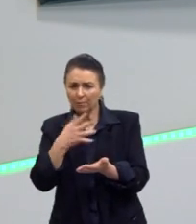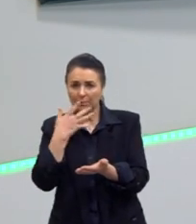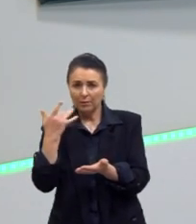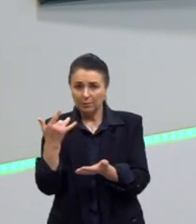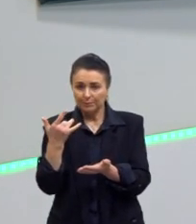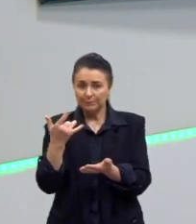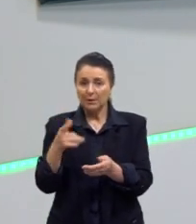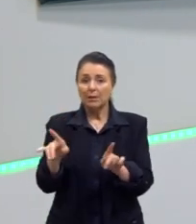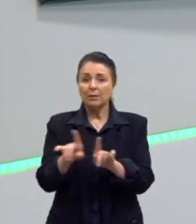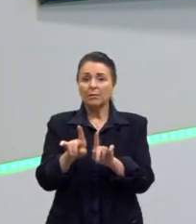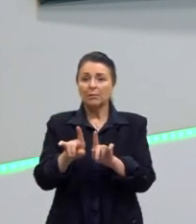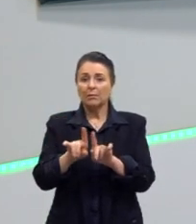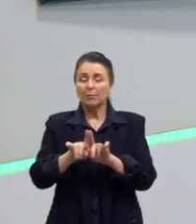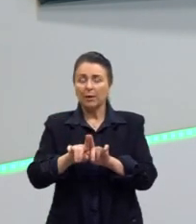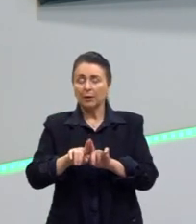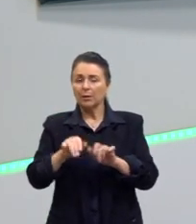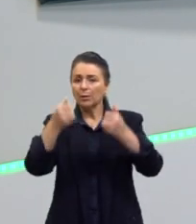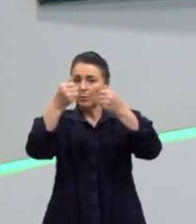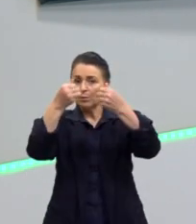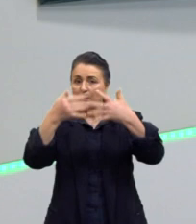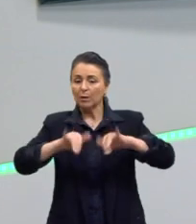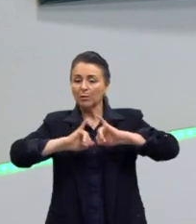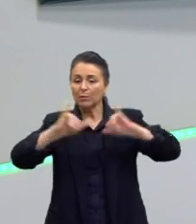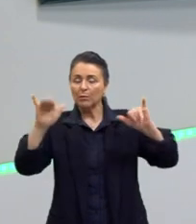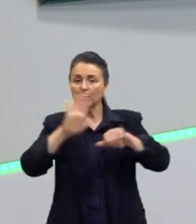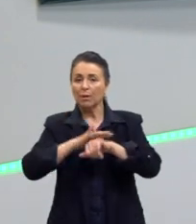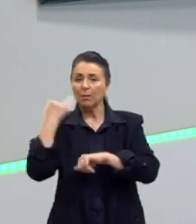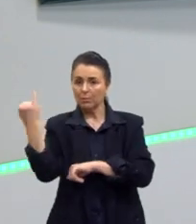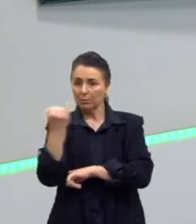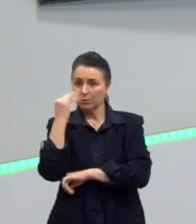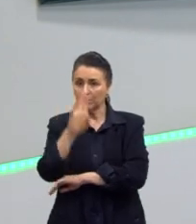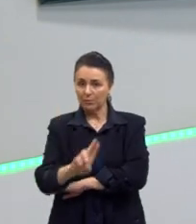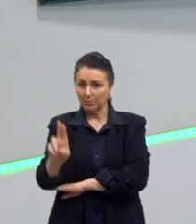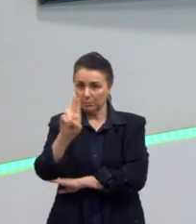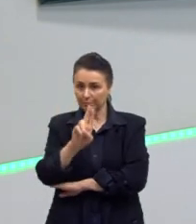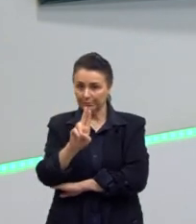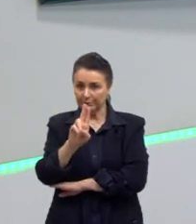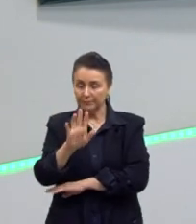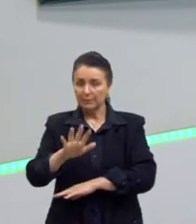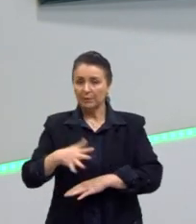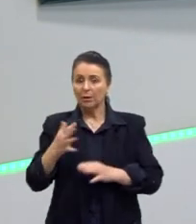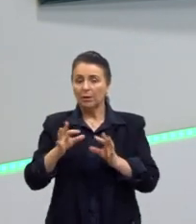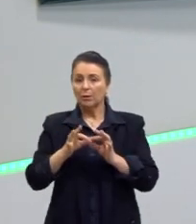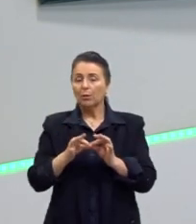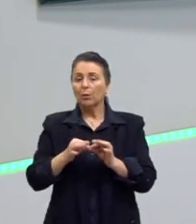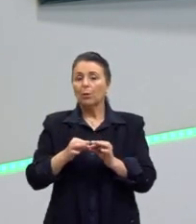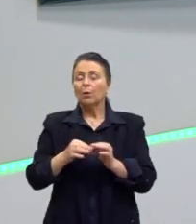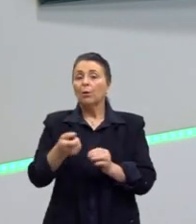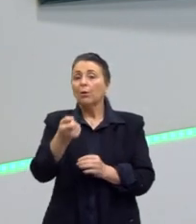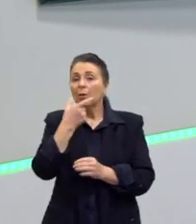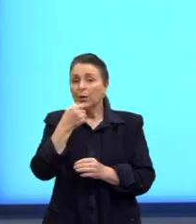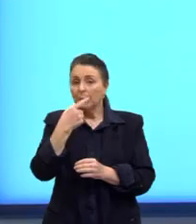eu destaquei as informações mais importantes que a gente vai utilizar. Então, o comprimido ali tem a forma de um cilindro,